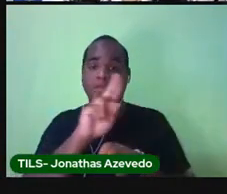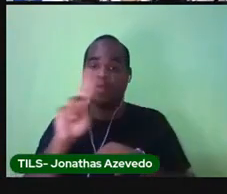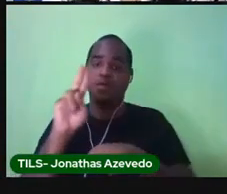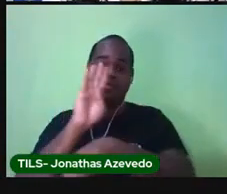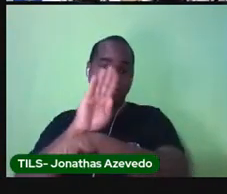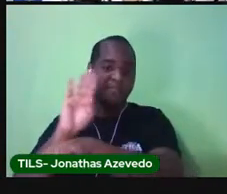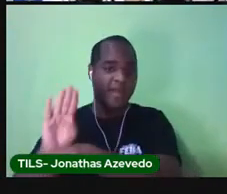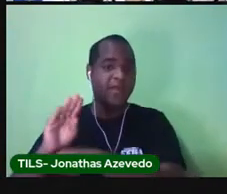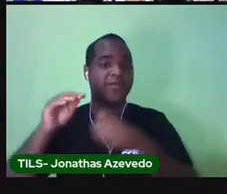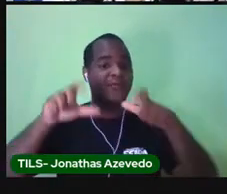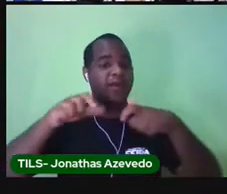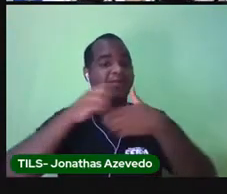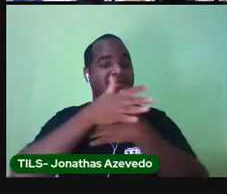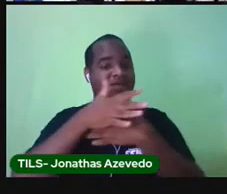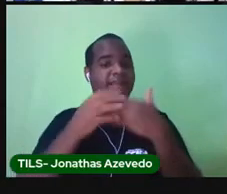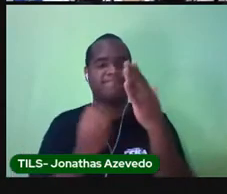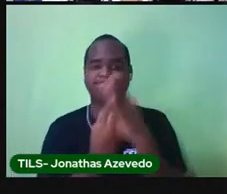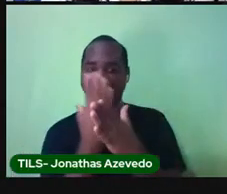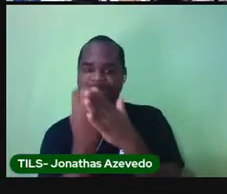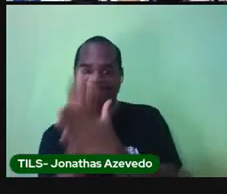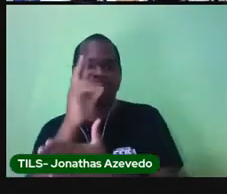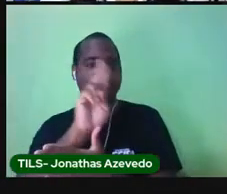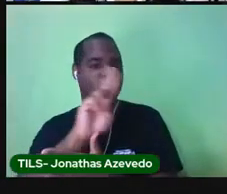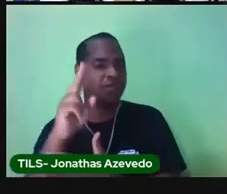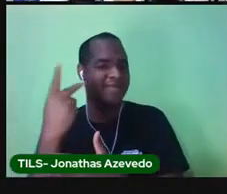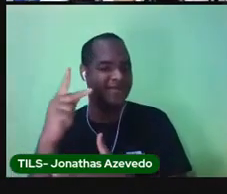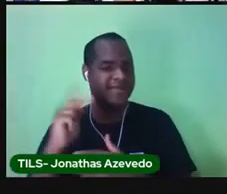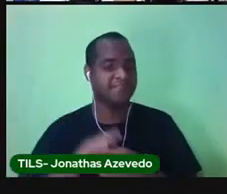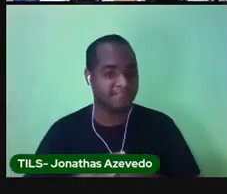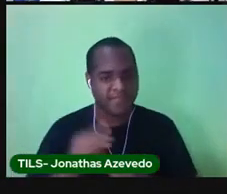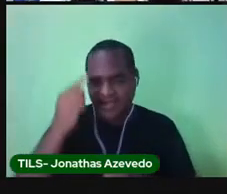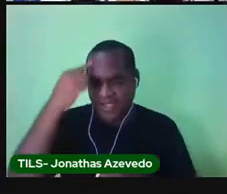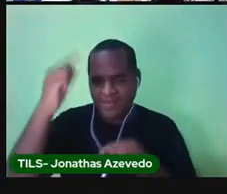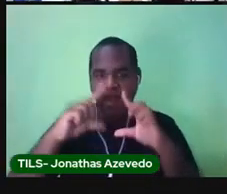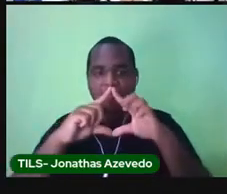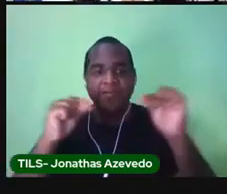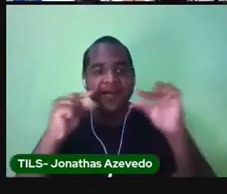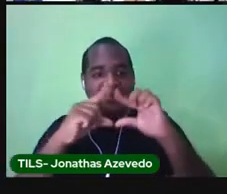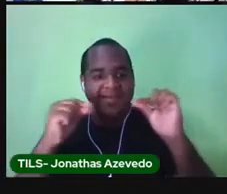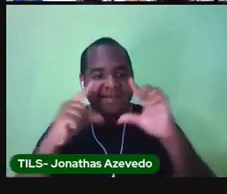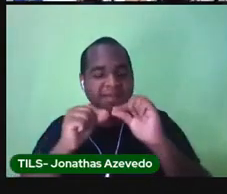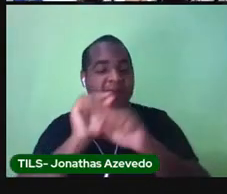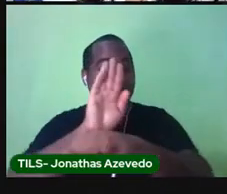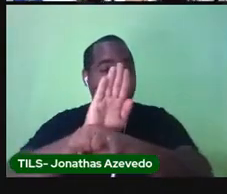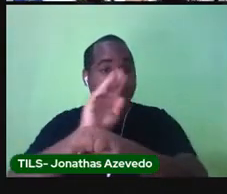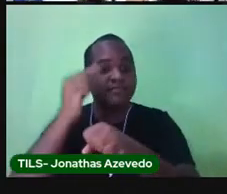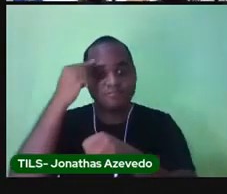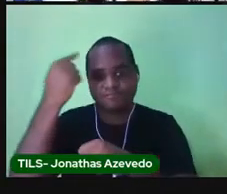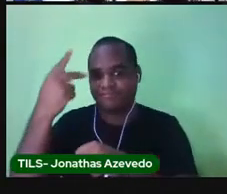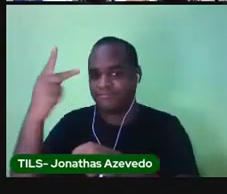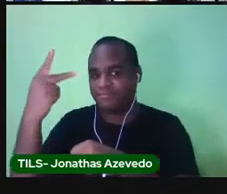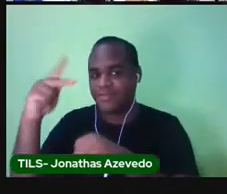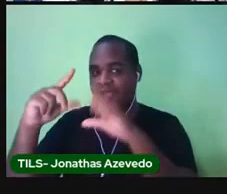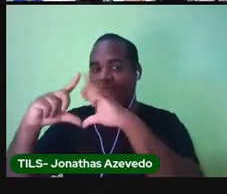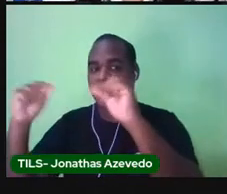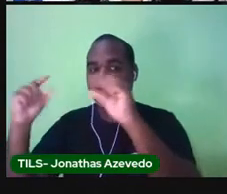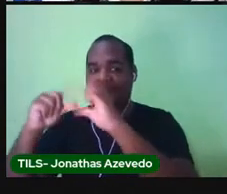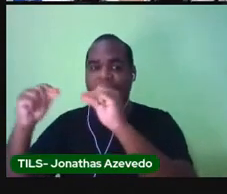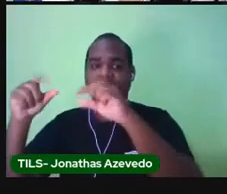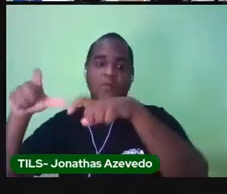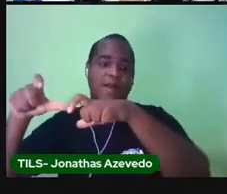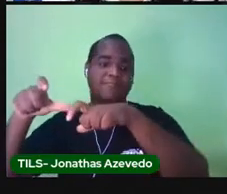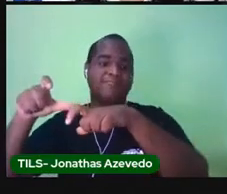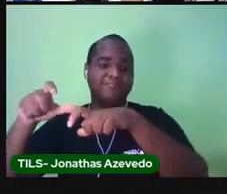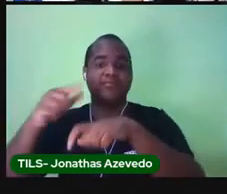A origem do nome deles. Lembra do bairro Brasília, que foi em homenagem à capital federal? Do